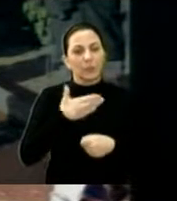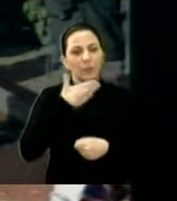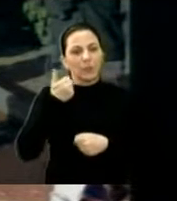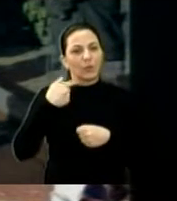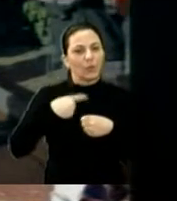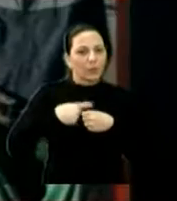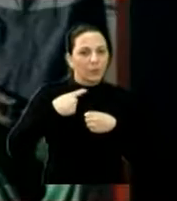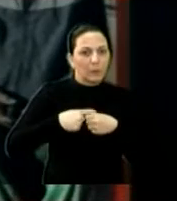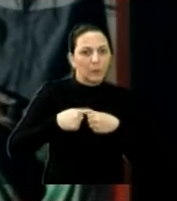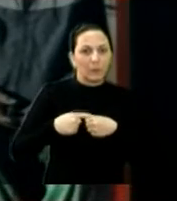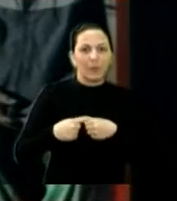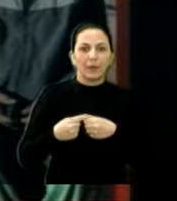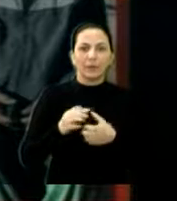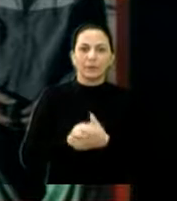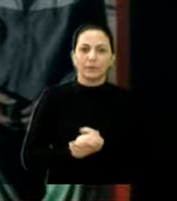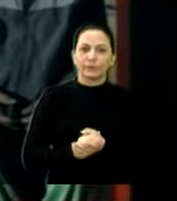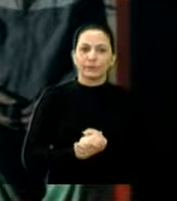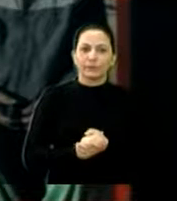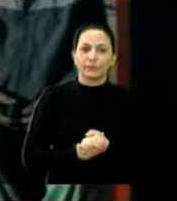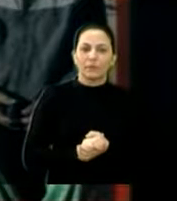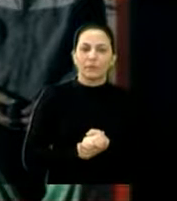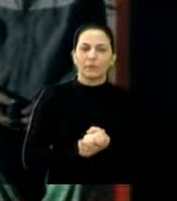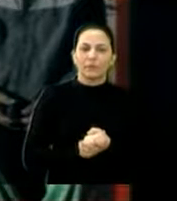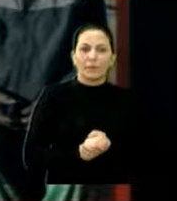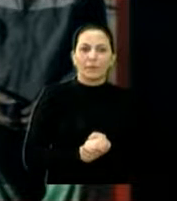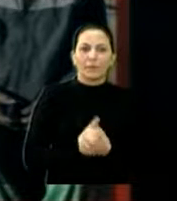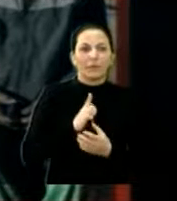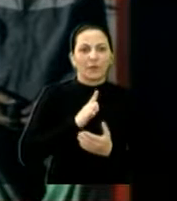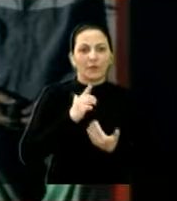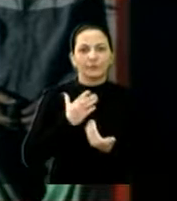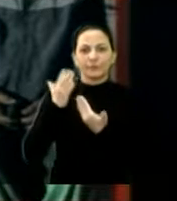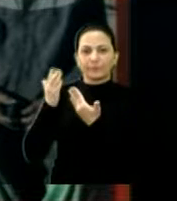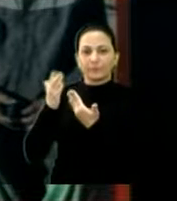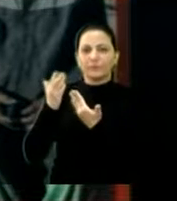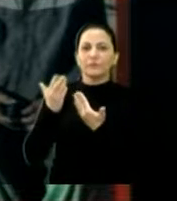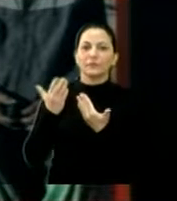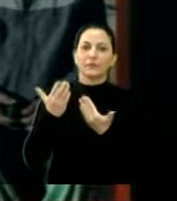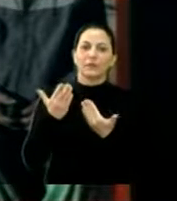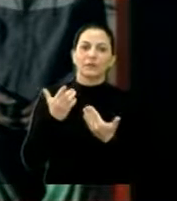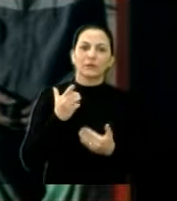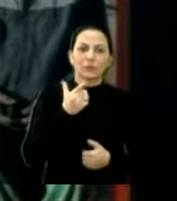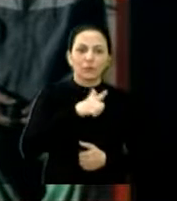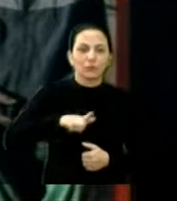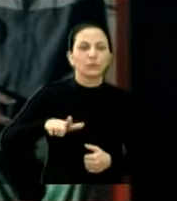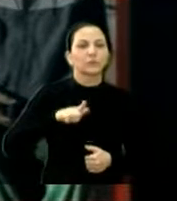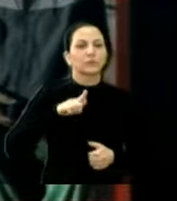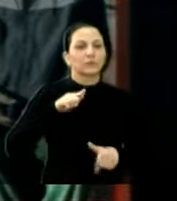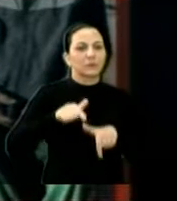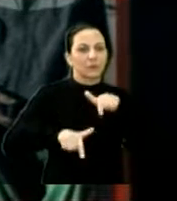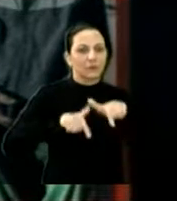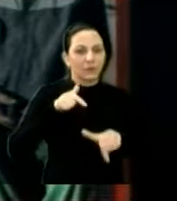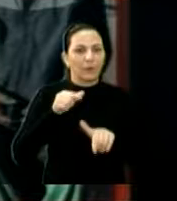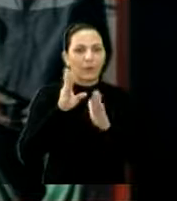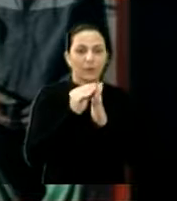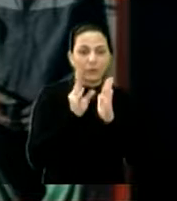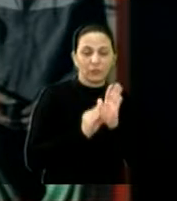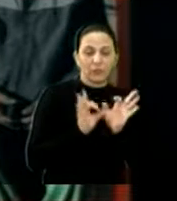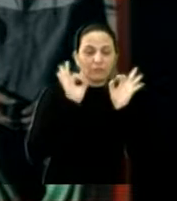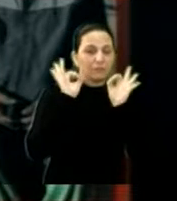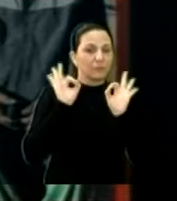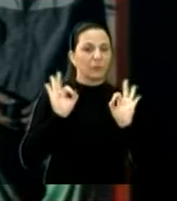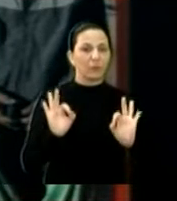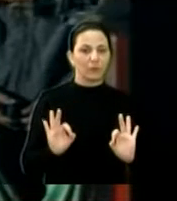acontecendo ali, mas foi uma agenda muito ótima, ali também na Água dos Paiol, continuação, e foi uma agenda ótima ali.